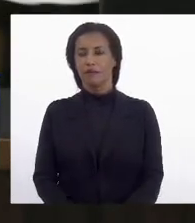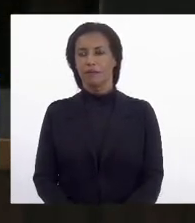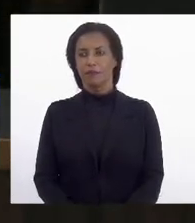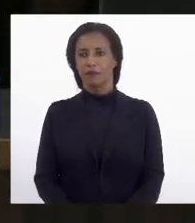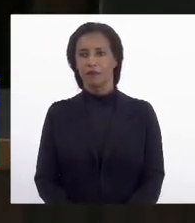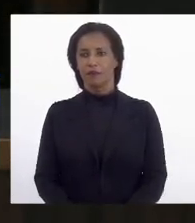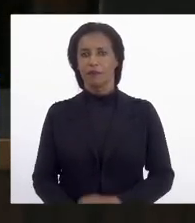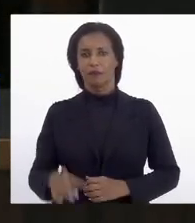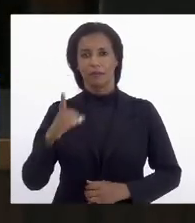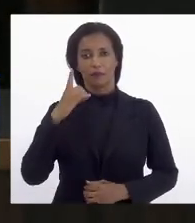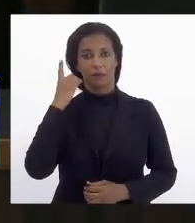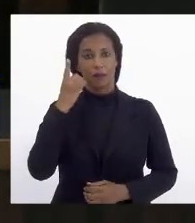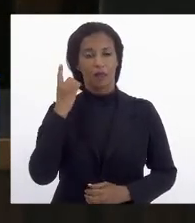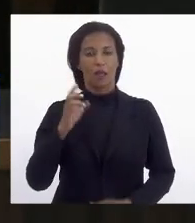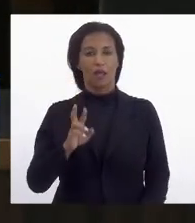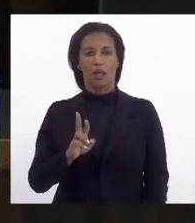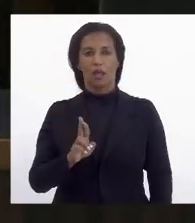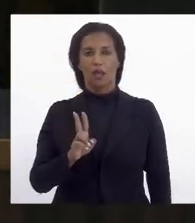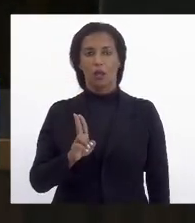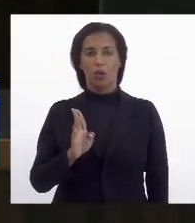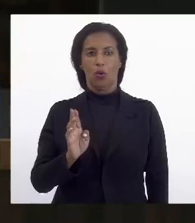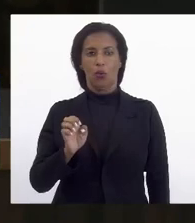deputado Rubens Bontempo